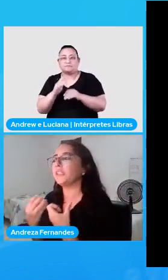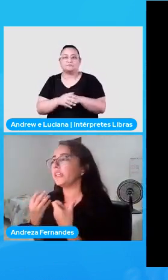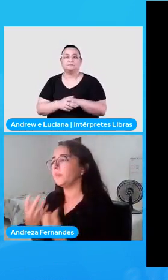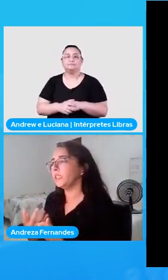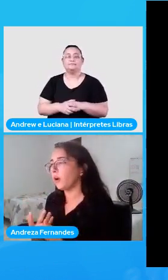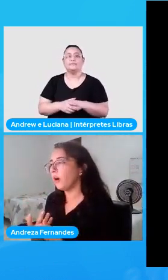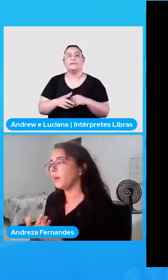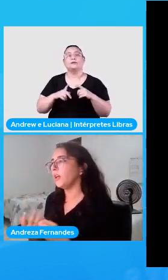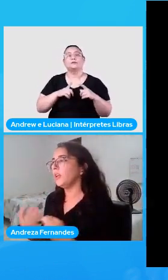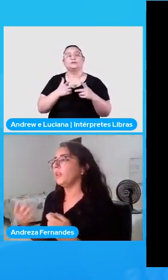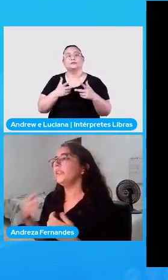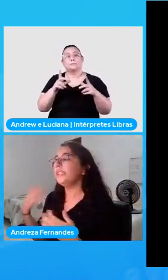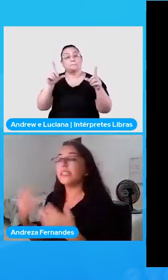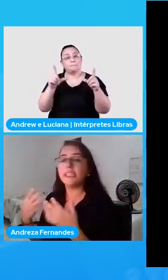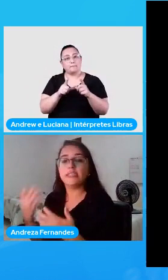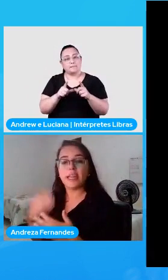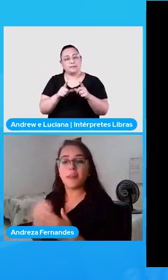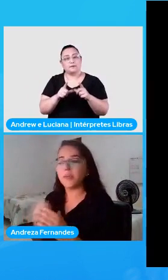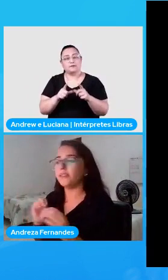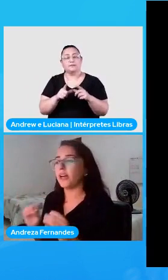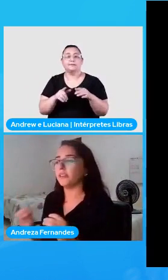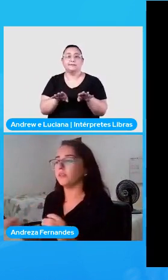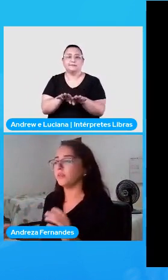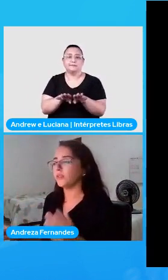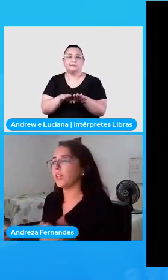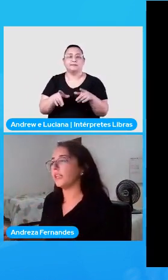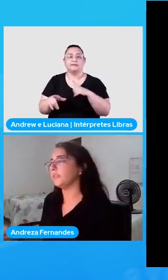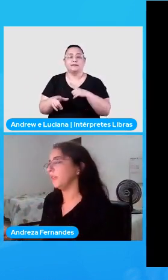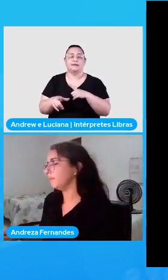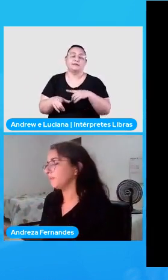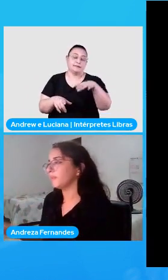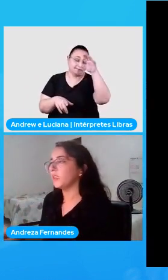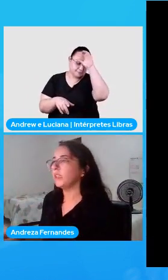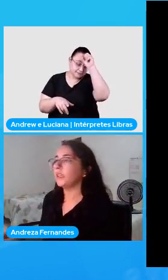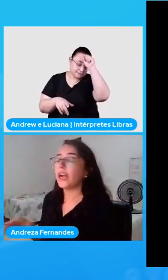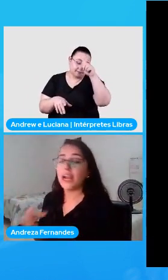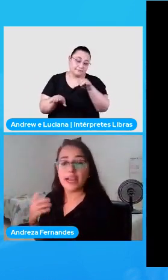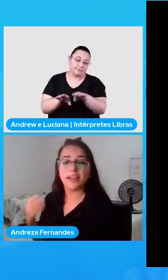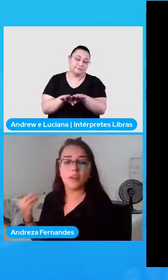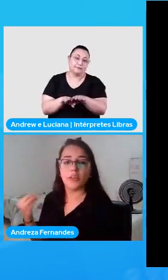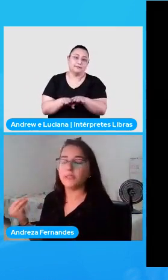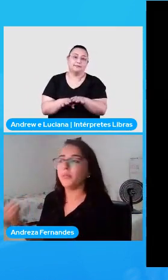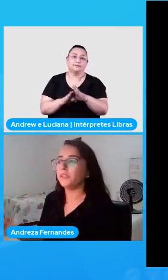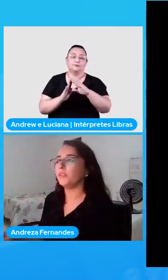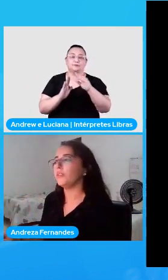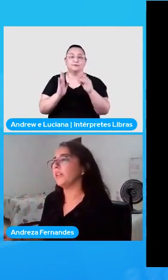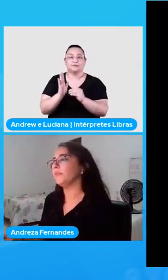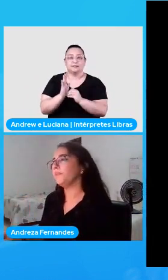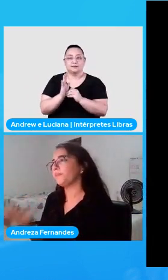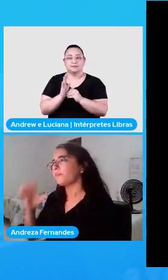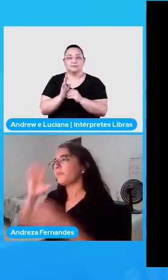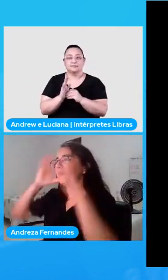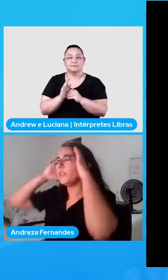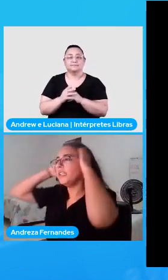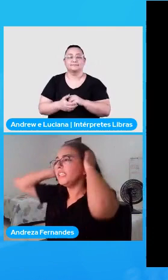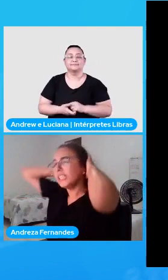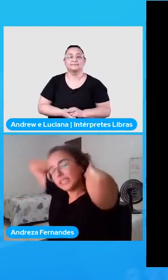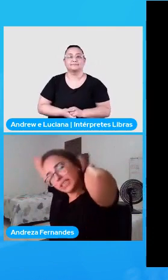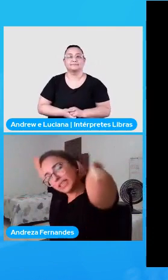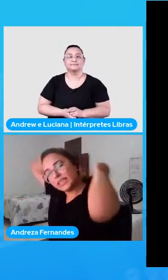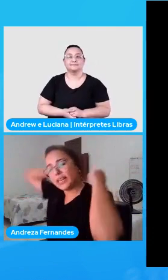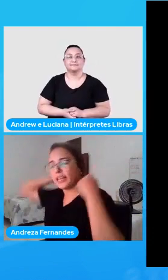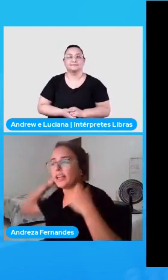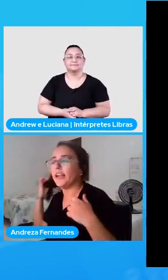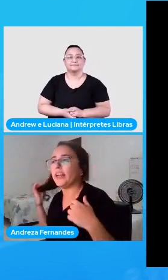dimensionalidade menor e que tem aprendizado do dado, né? Carrega conhecimento do dado. E